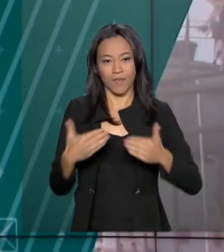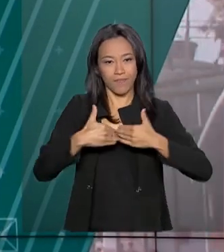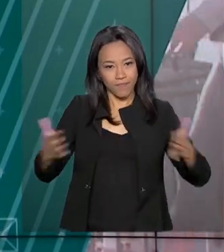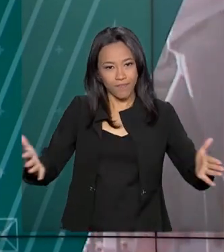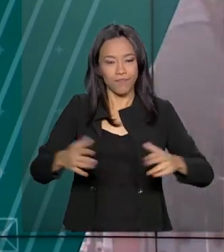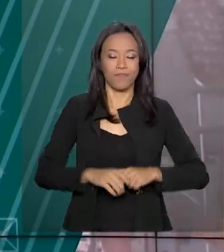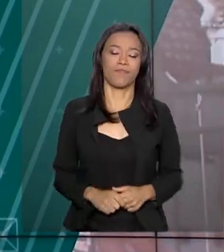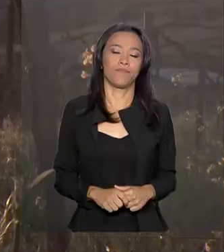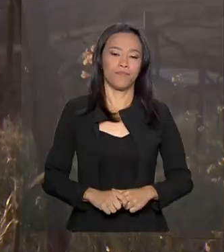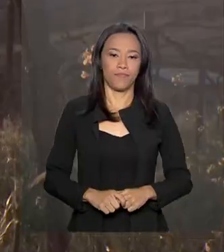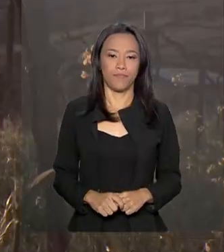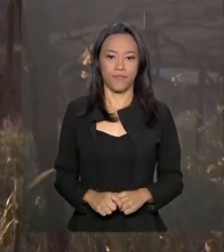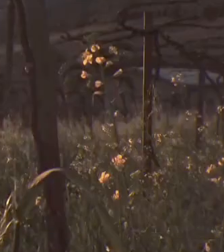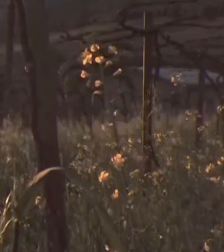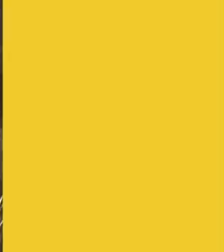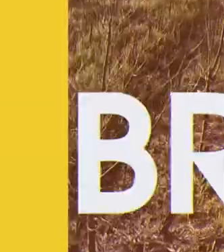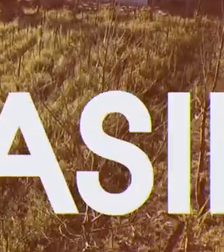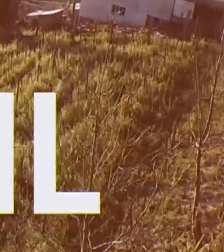já está no ar.